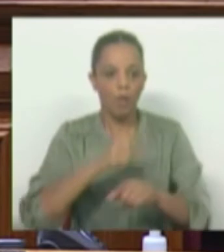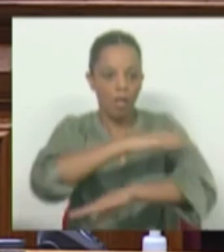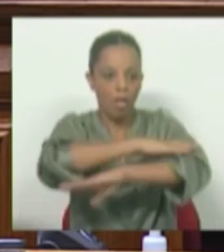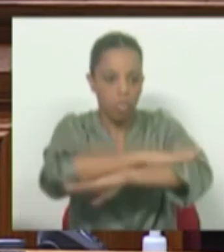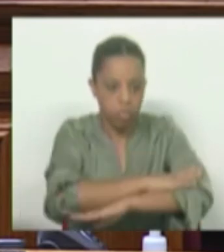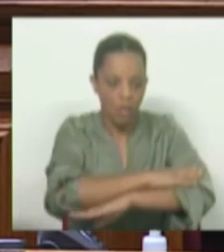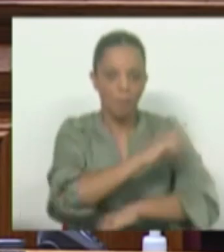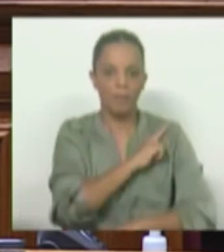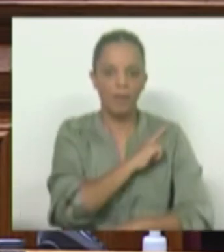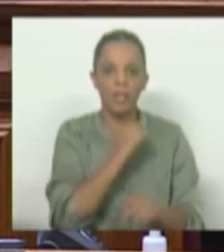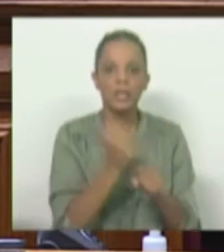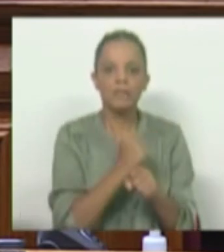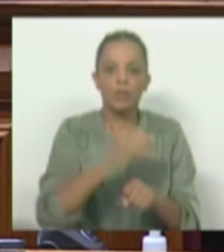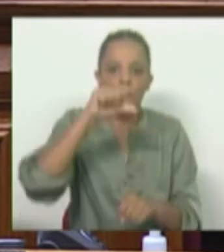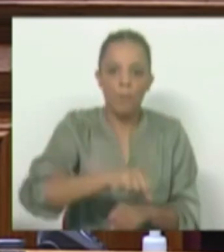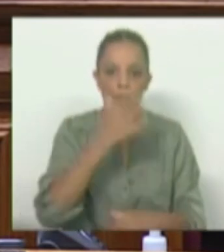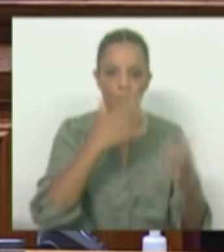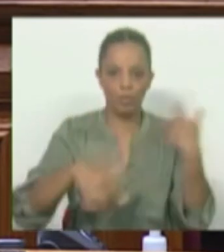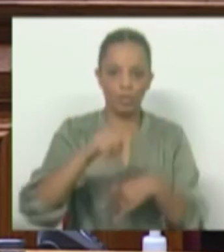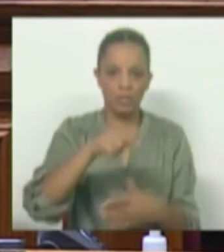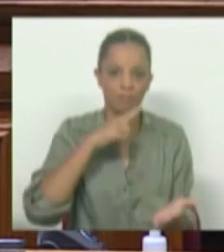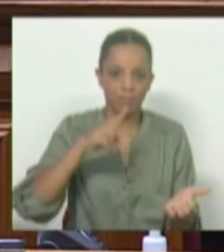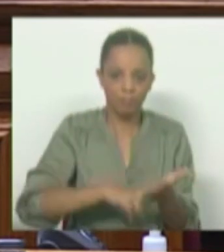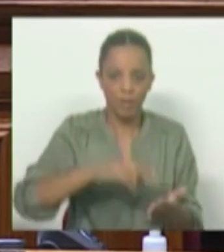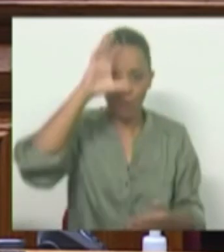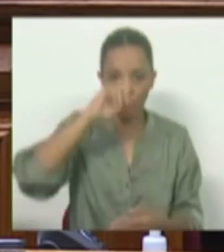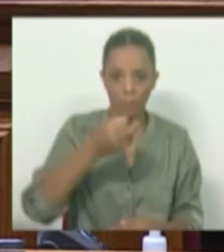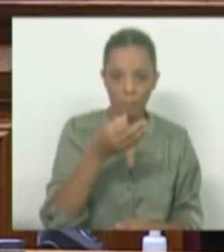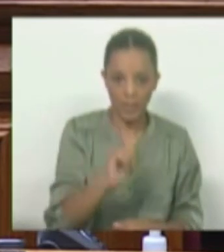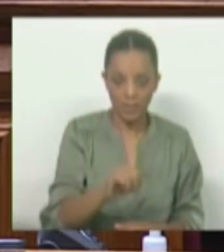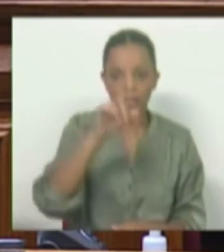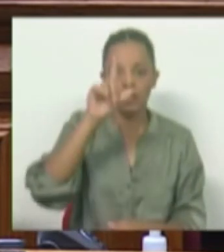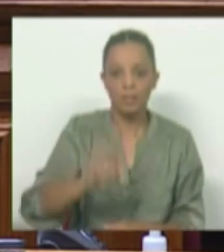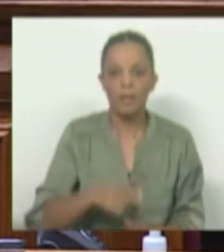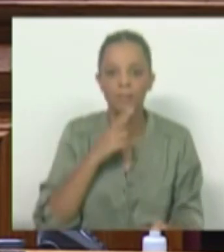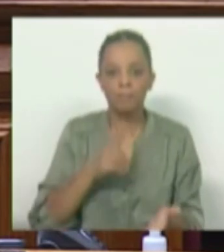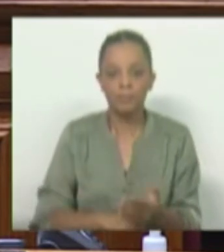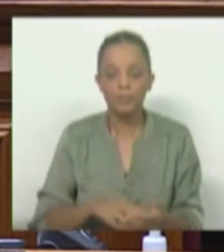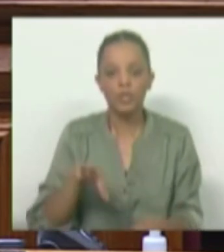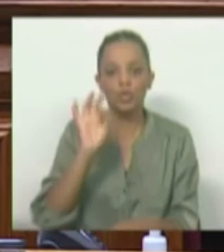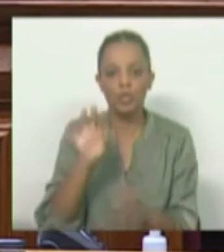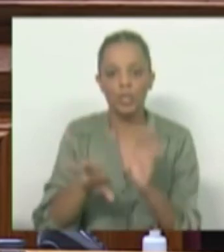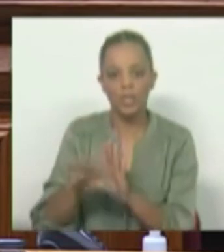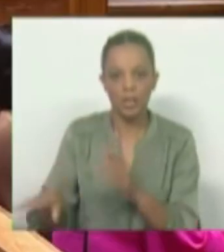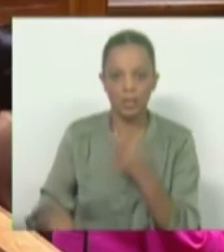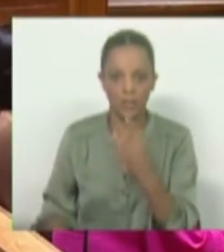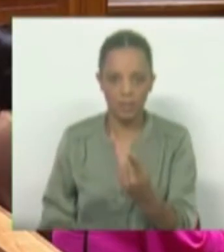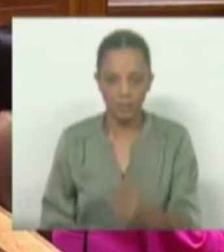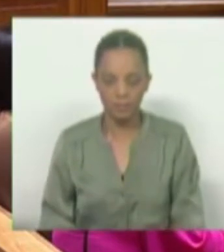e prestamos um pior serviço às populações. E essa é a realidade do Governo de PS e é a realidade das escolhas da direita. Disse.